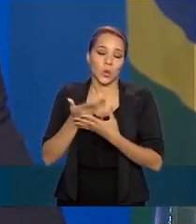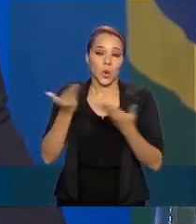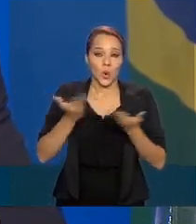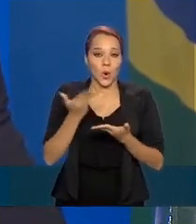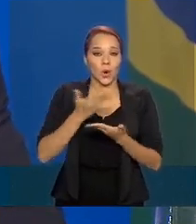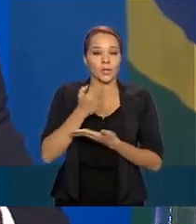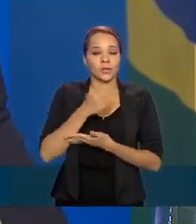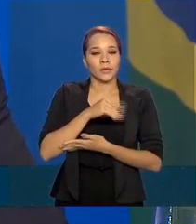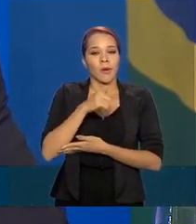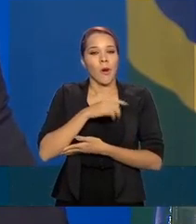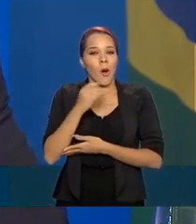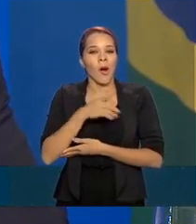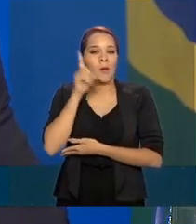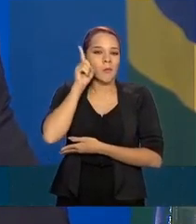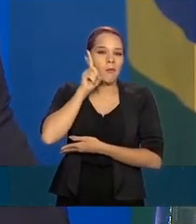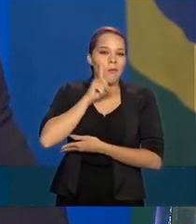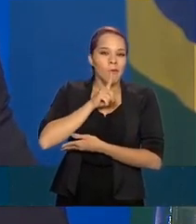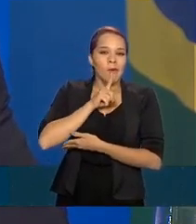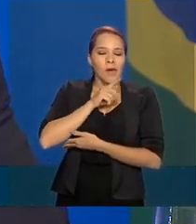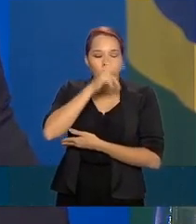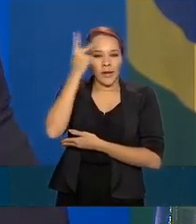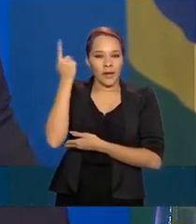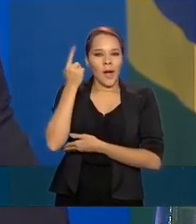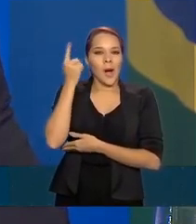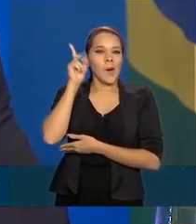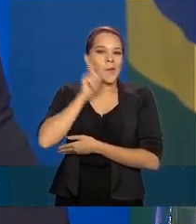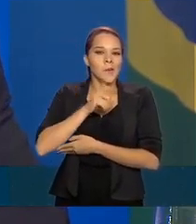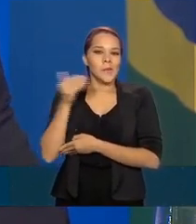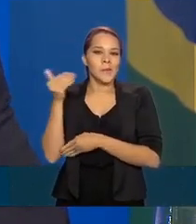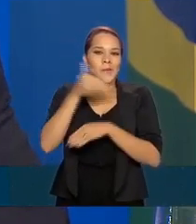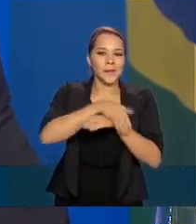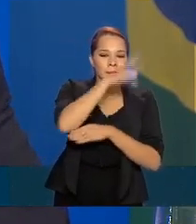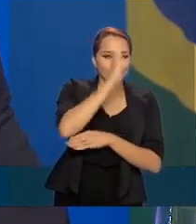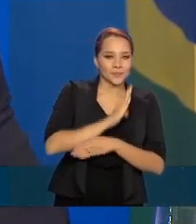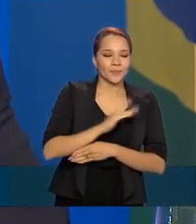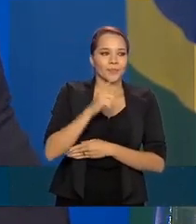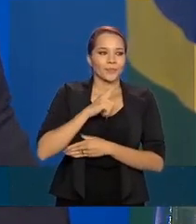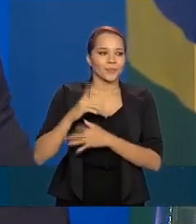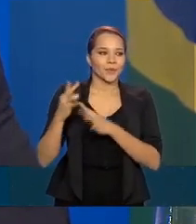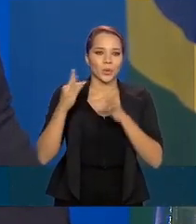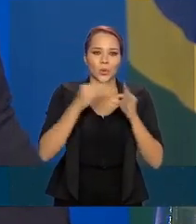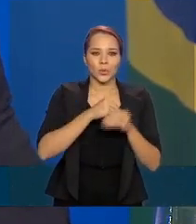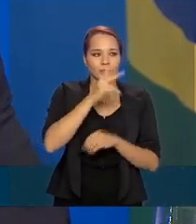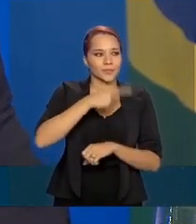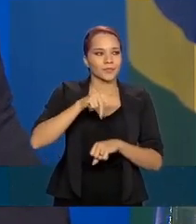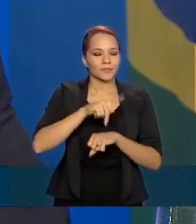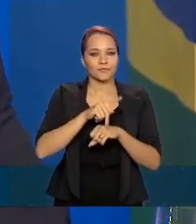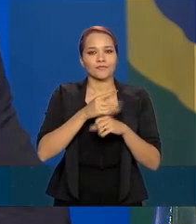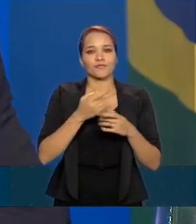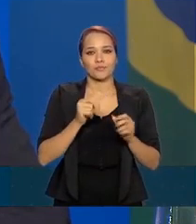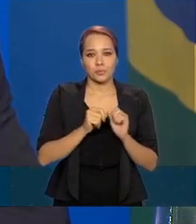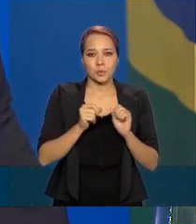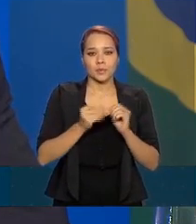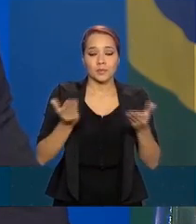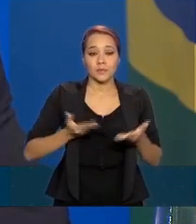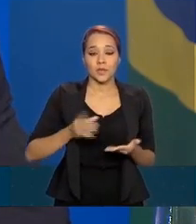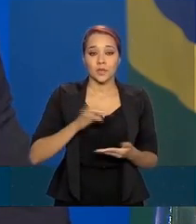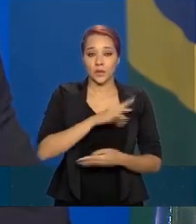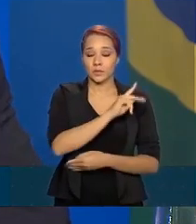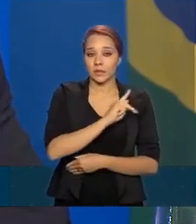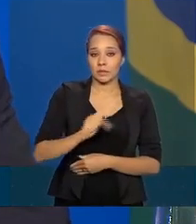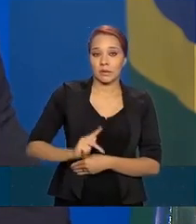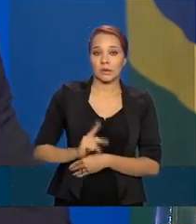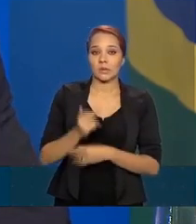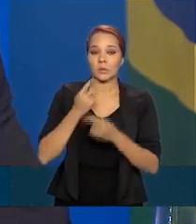Brasil, isso faz parte das restrições praticamente globais que todos os países estão adotando, mas os presidentes não